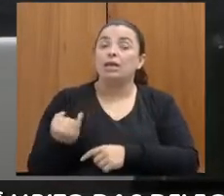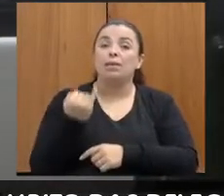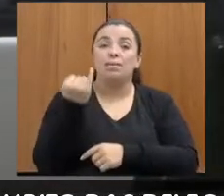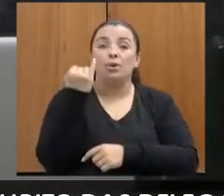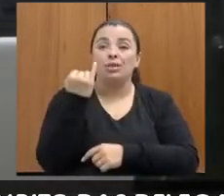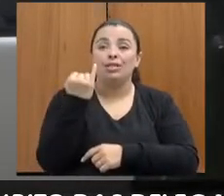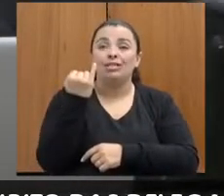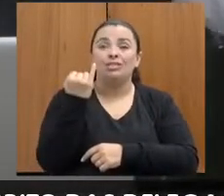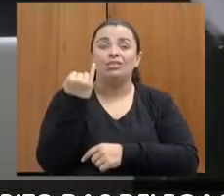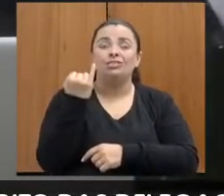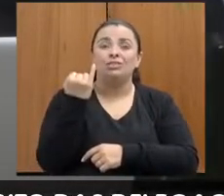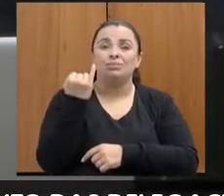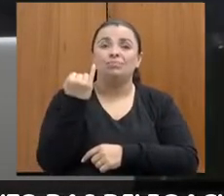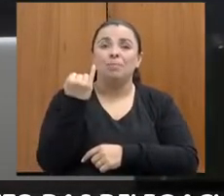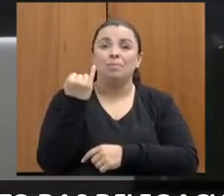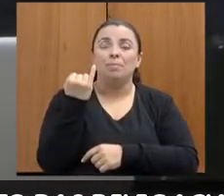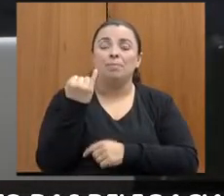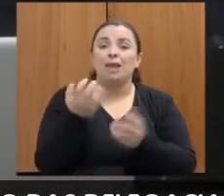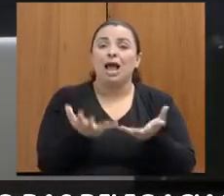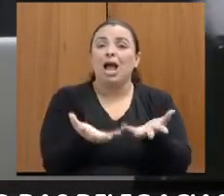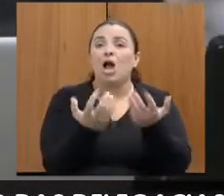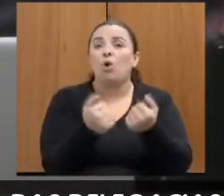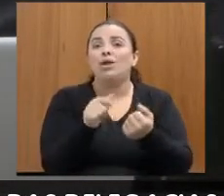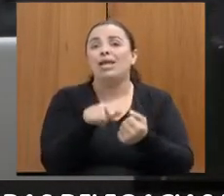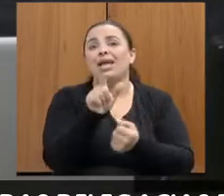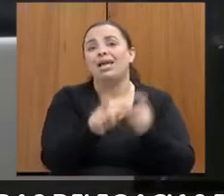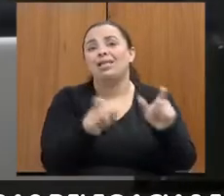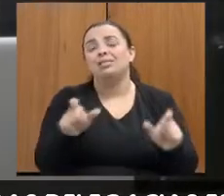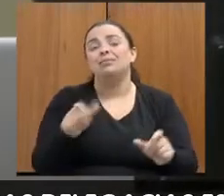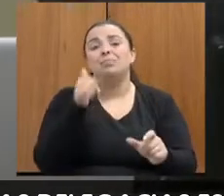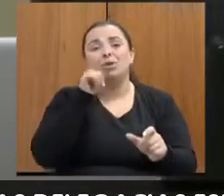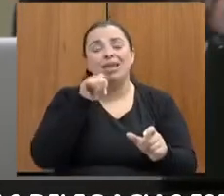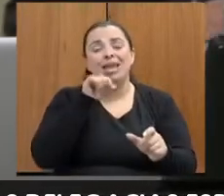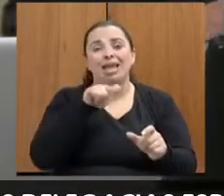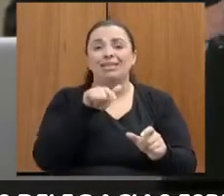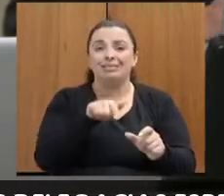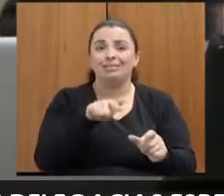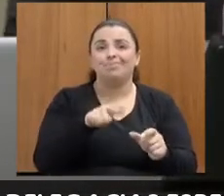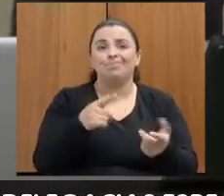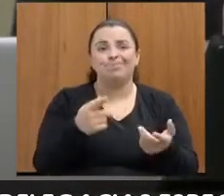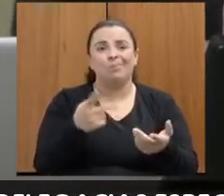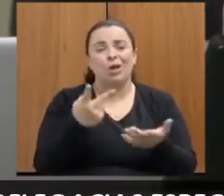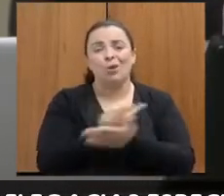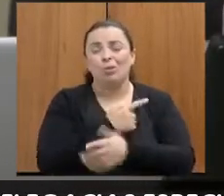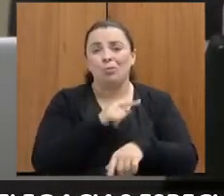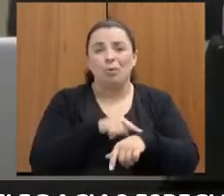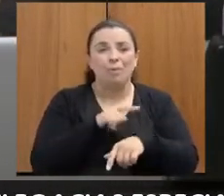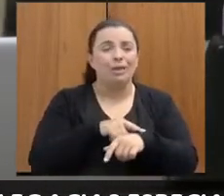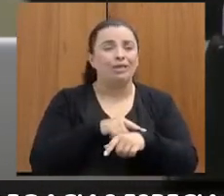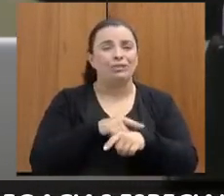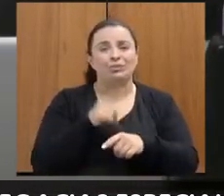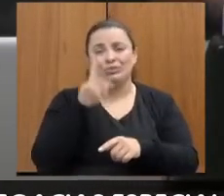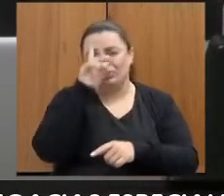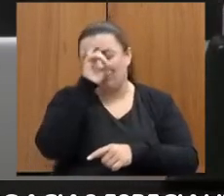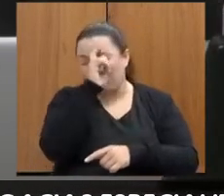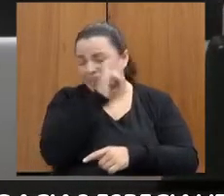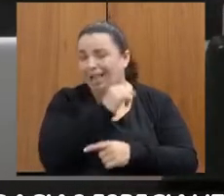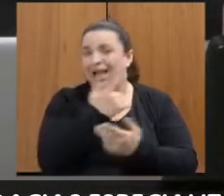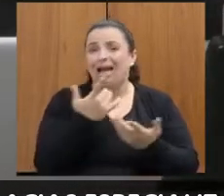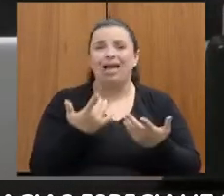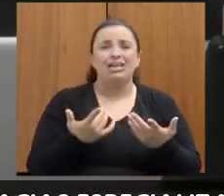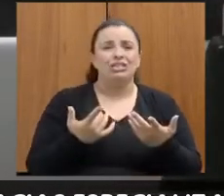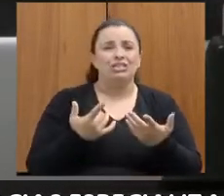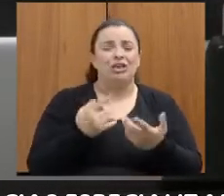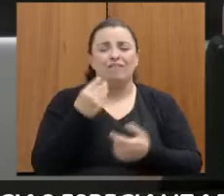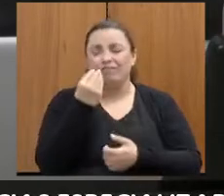nos procuram, procuram nas delegacias, numa situação de muita vulnerabilidade, de muita exposição, muito